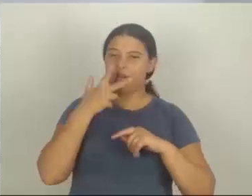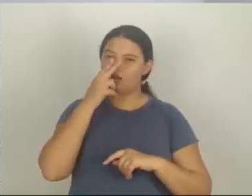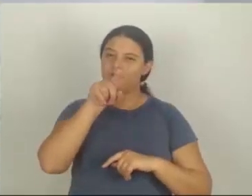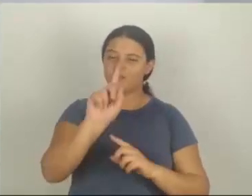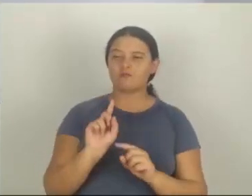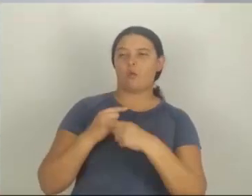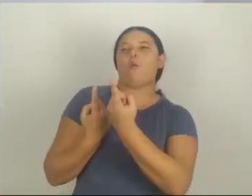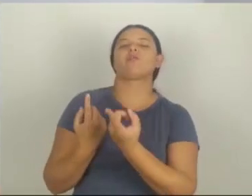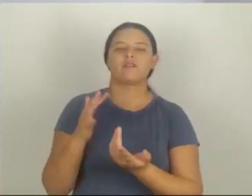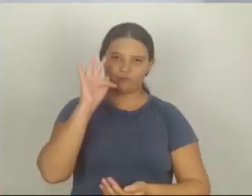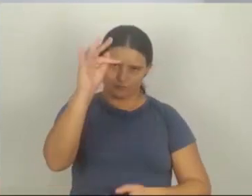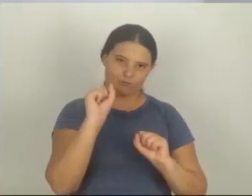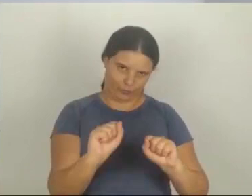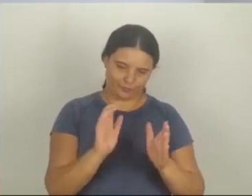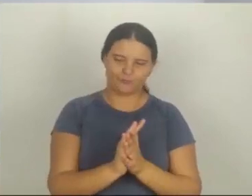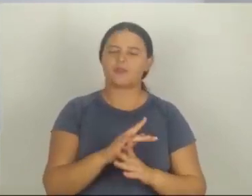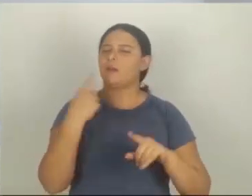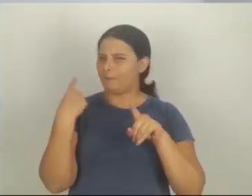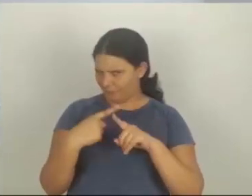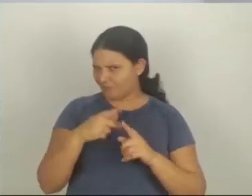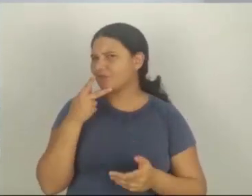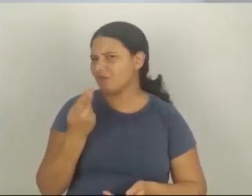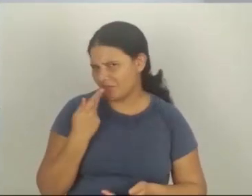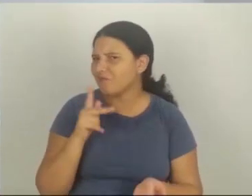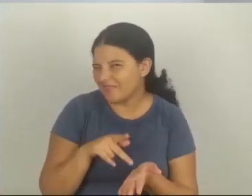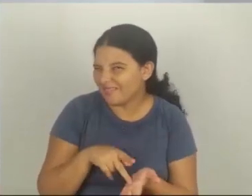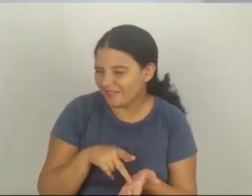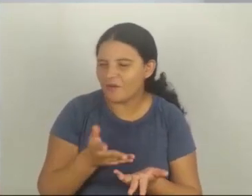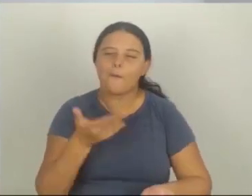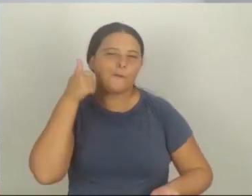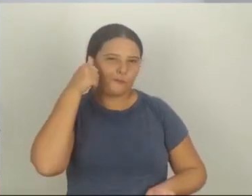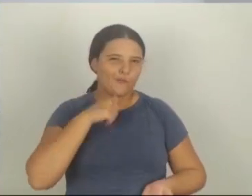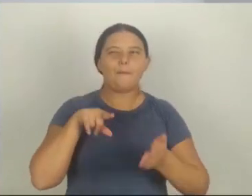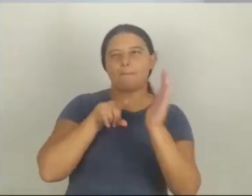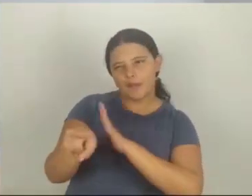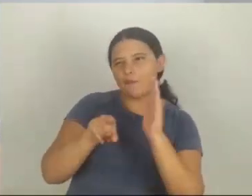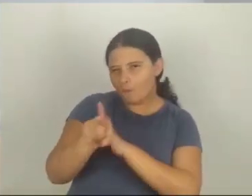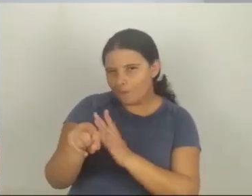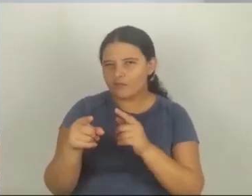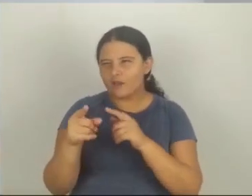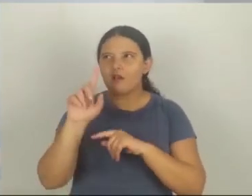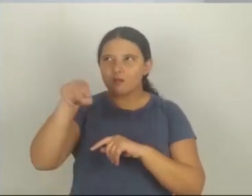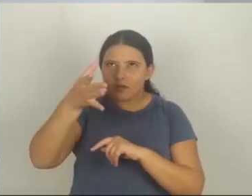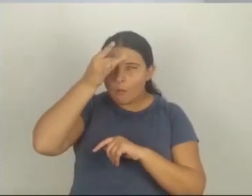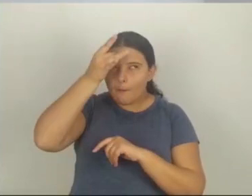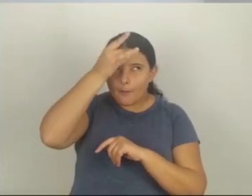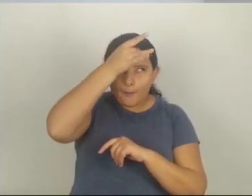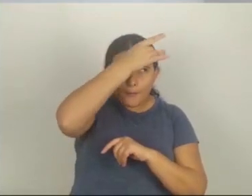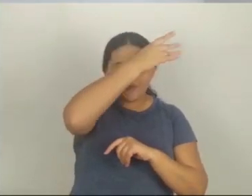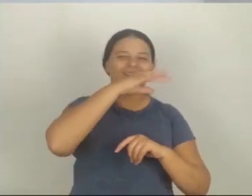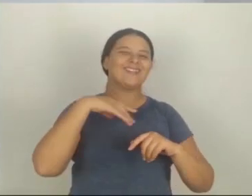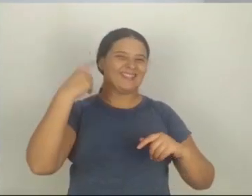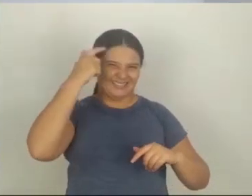pode ser usado contra eles no futuro, né? Porque vamos falar a verdade, gente? A mulher geralmente faz perguntas e ela guarda. Ela tem um